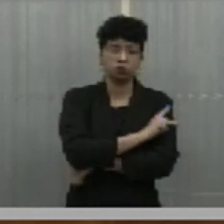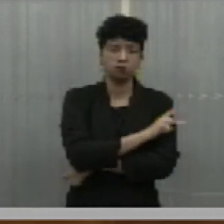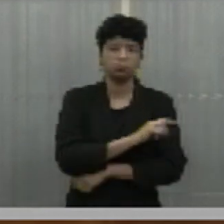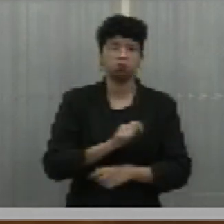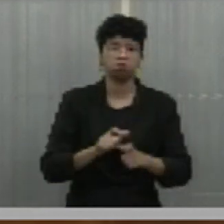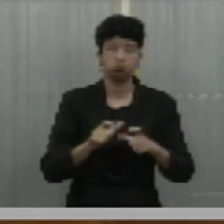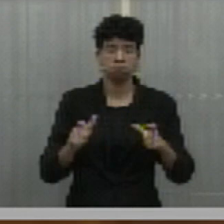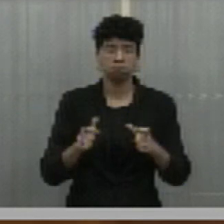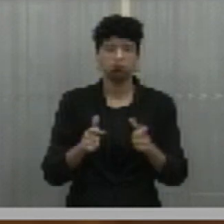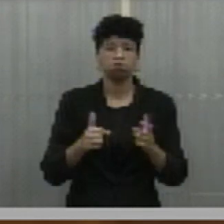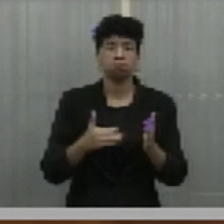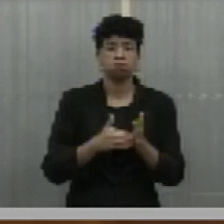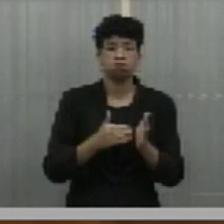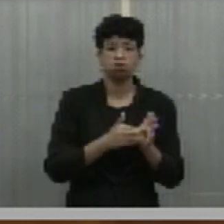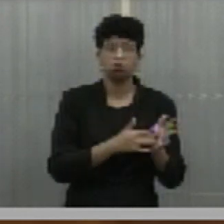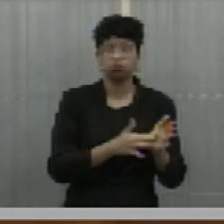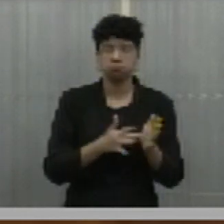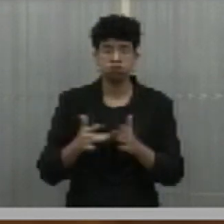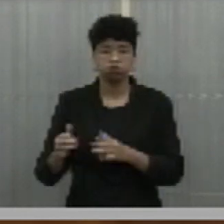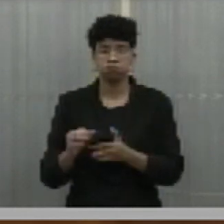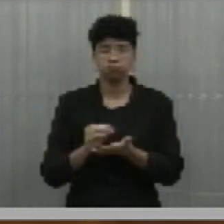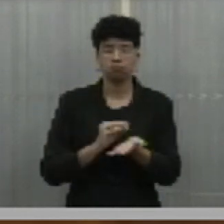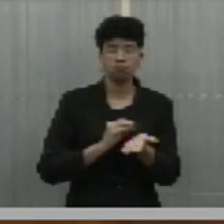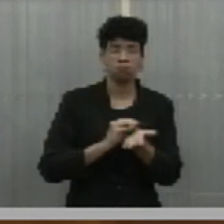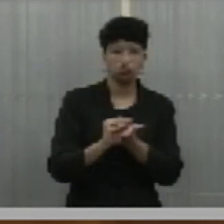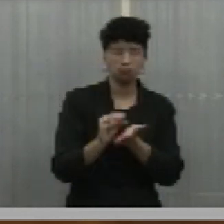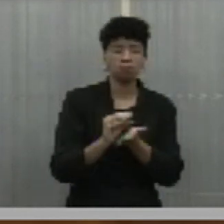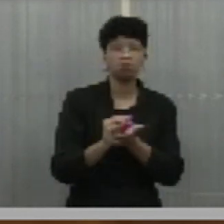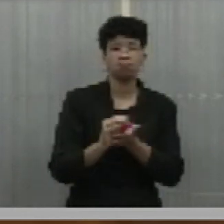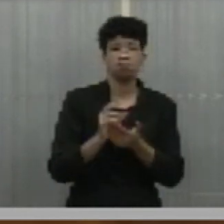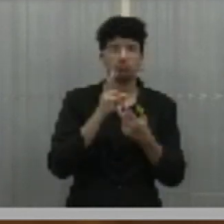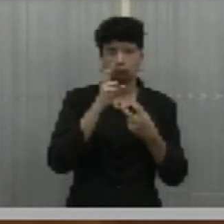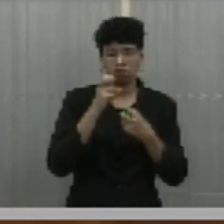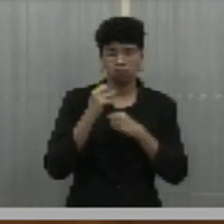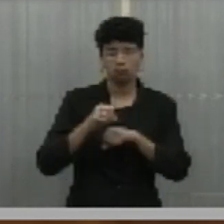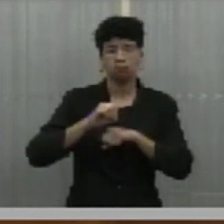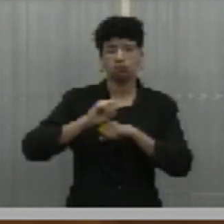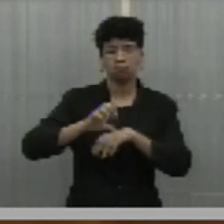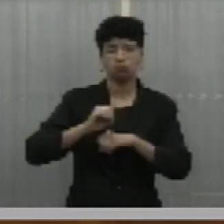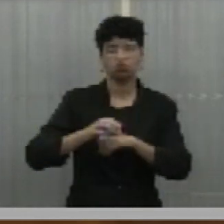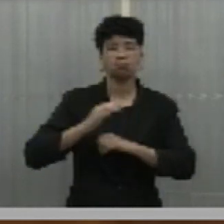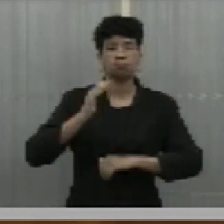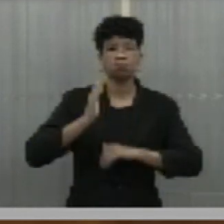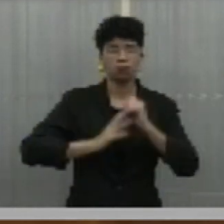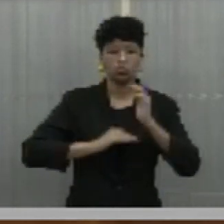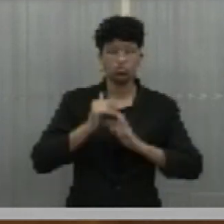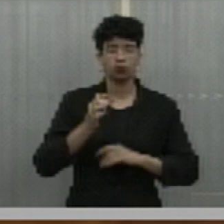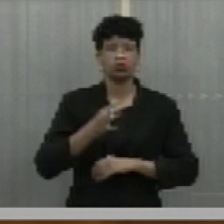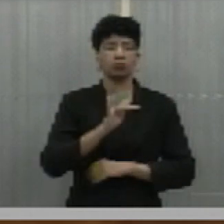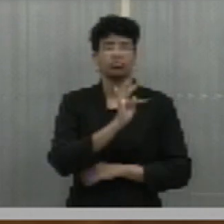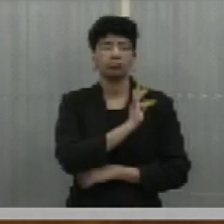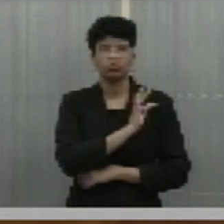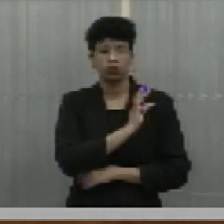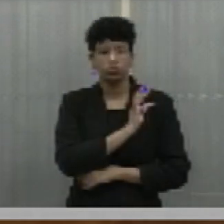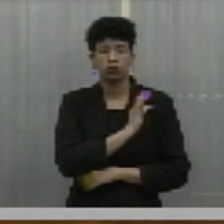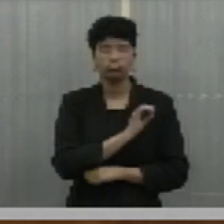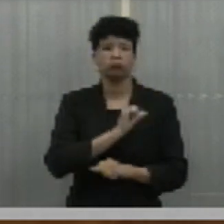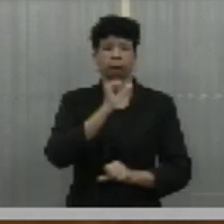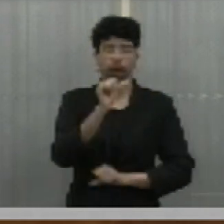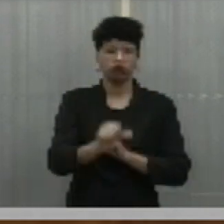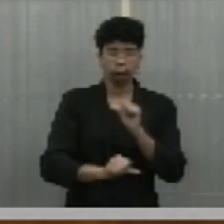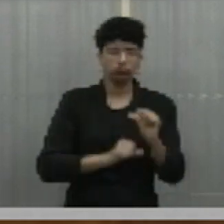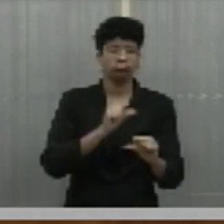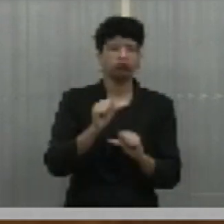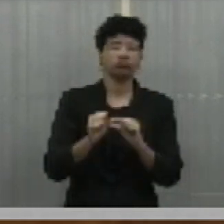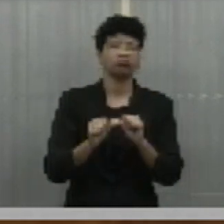tempo integral, um investimento muito forte na educação profissional e tecnológica como forma de transformação